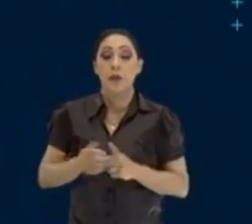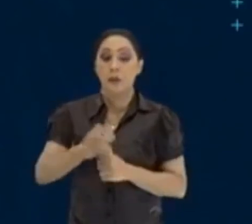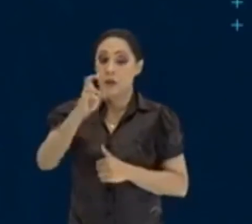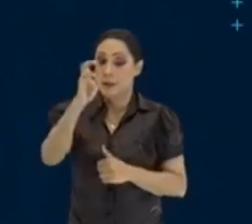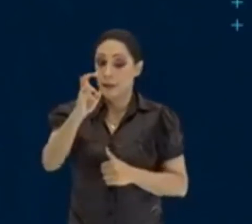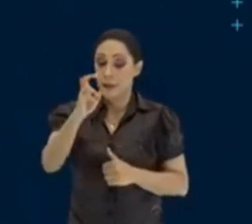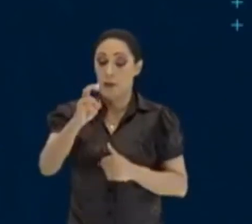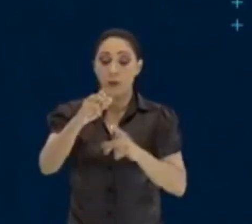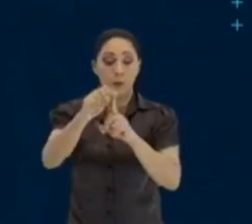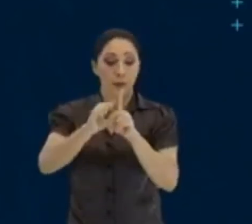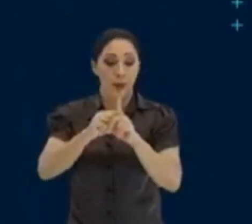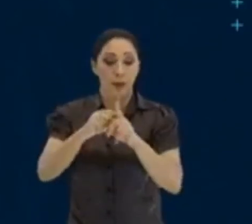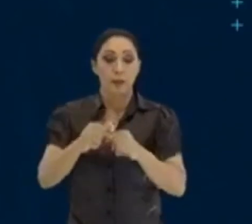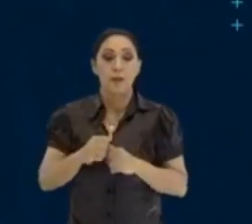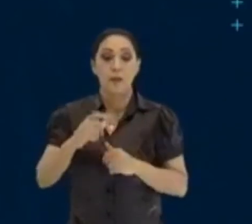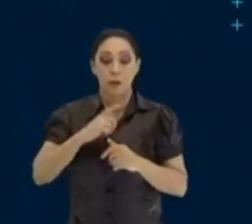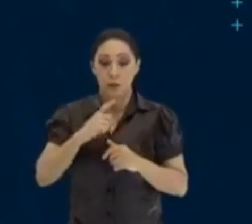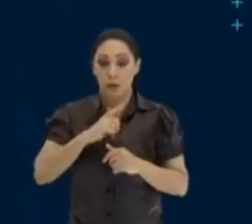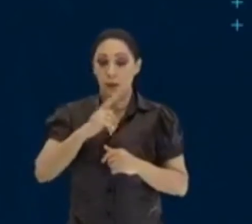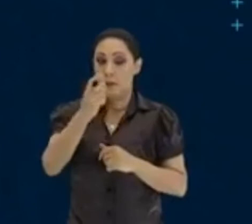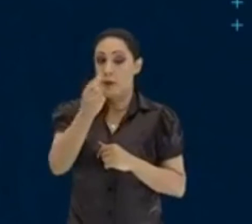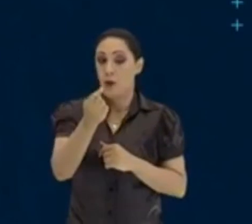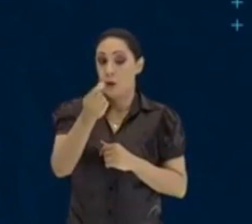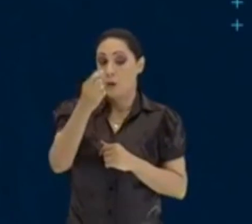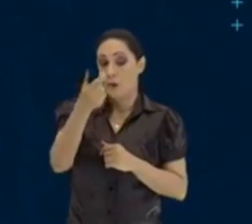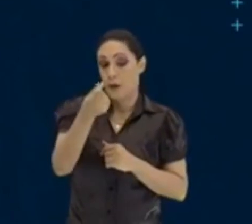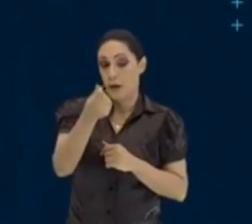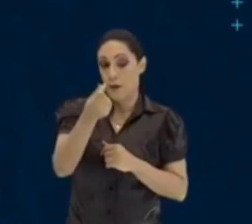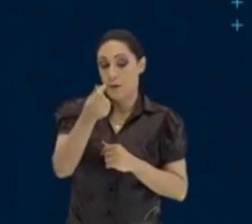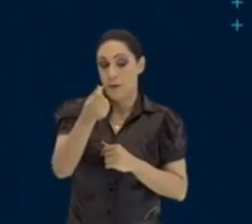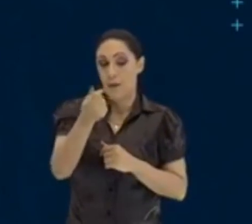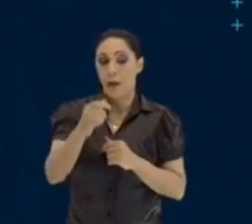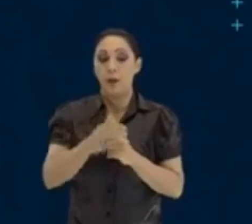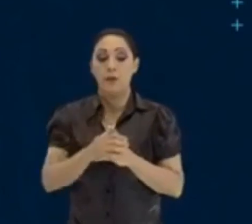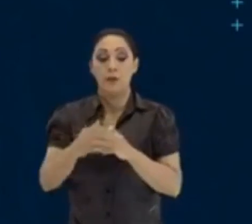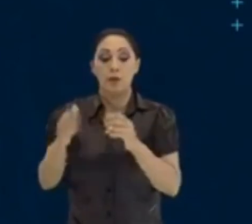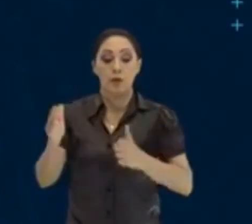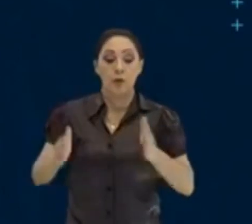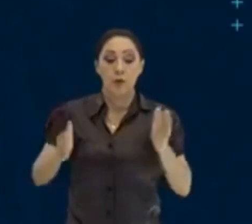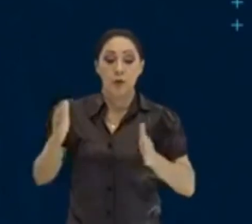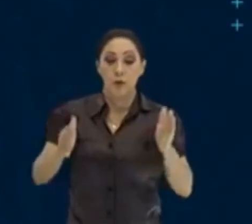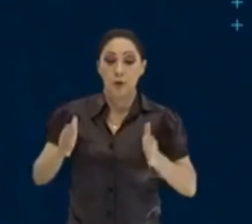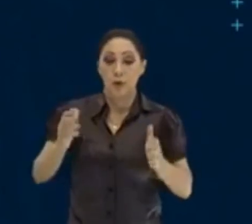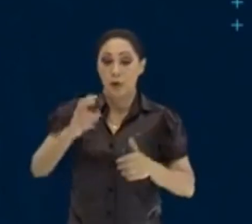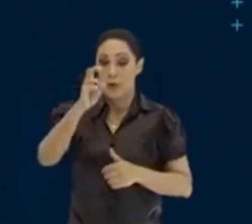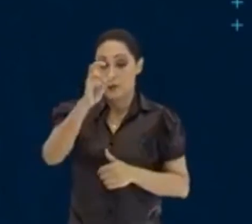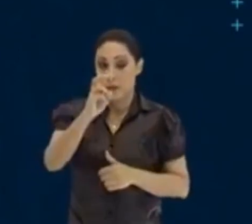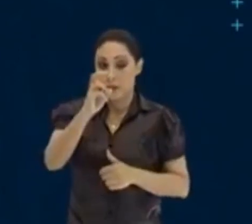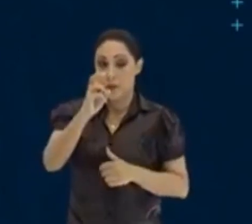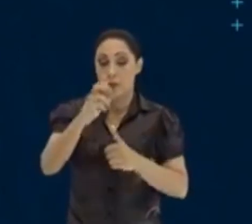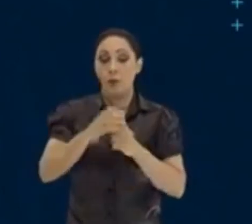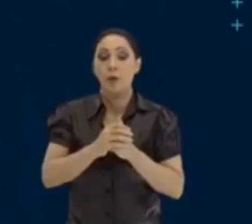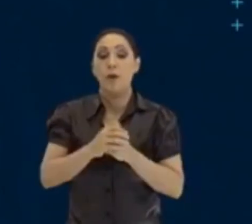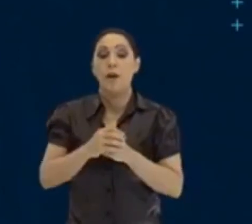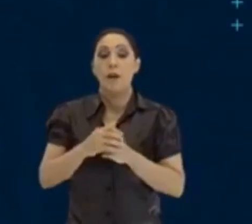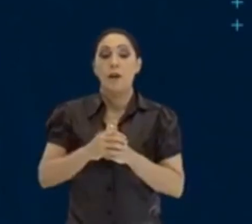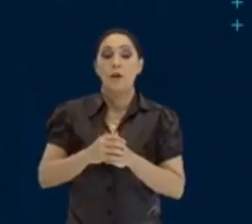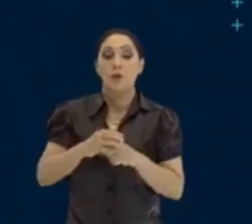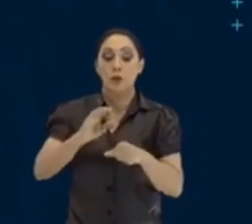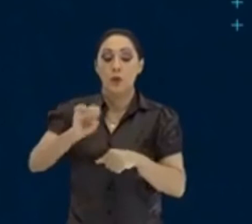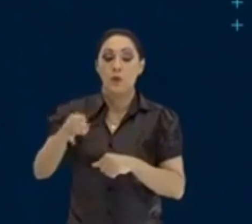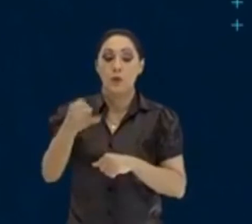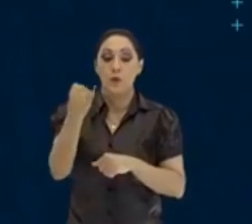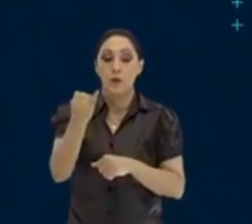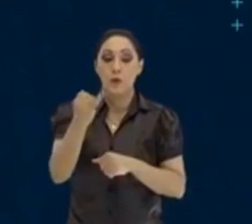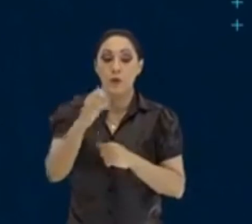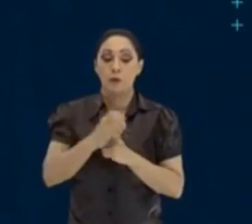meses. Então, você tem um capital que ficou durante 5 meses, rendendo juros de 10% ao mês. O tempo, 5